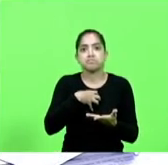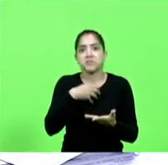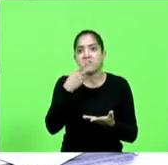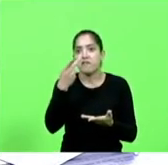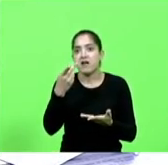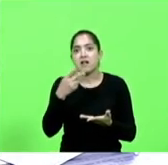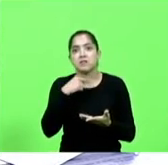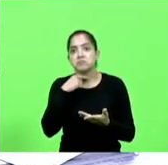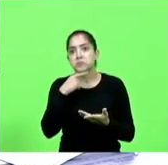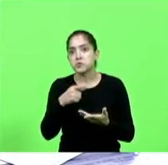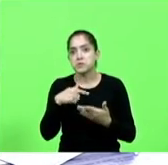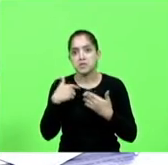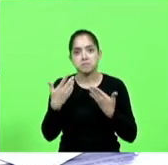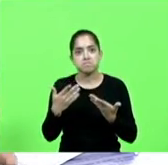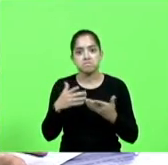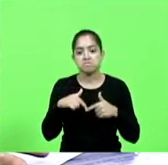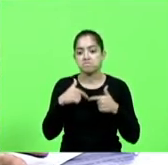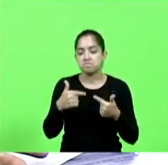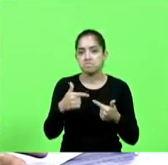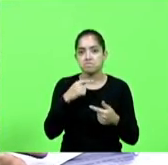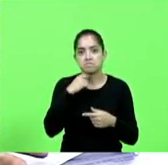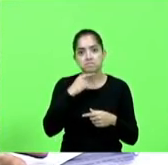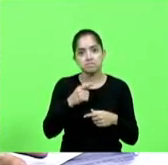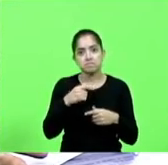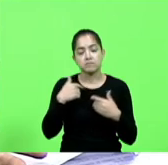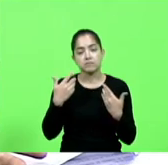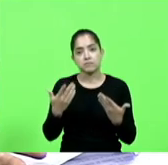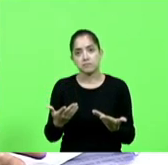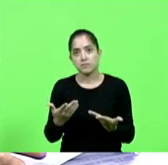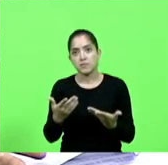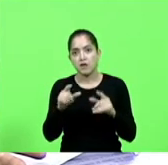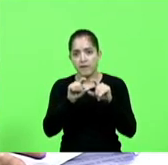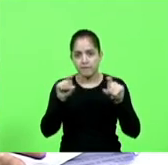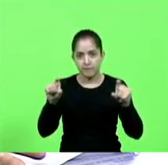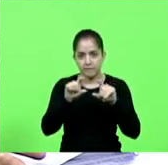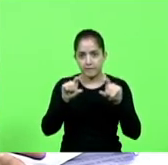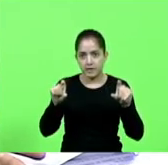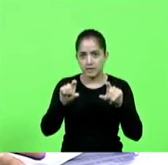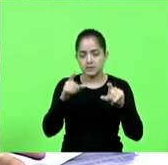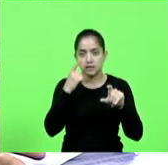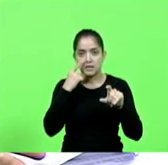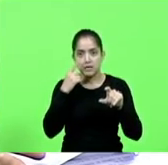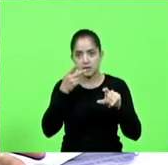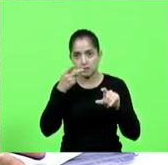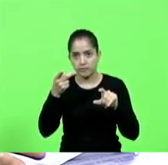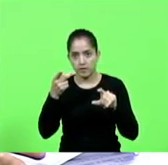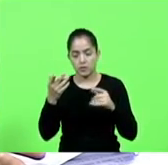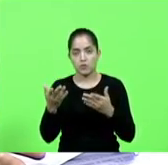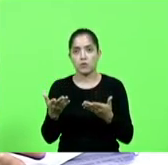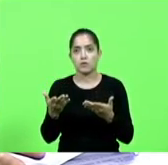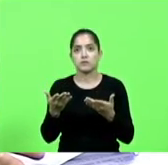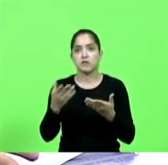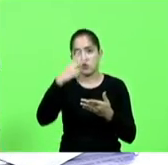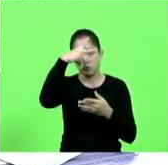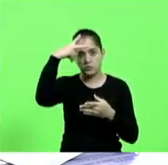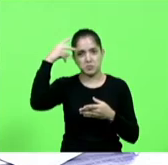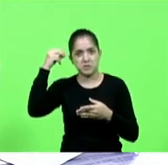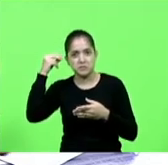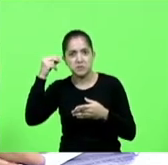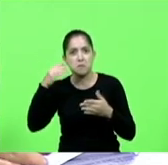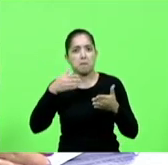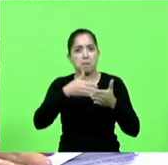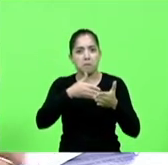sem ação. Eu peguei a frase aqui, deixa eu grifar aqui. Os prefeitos estão criando